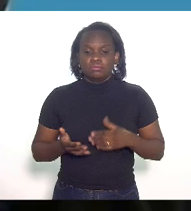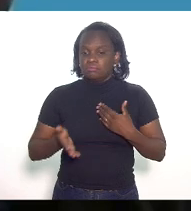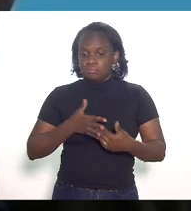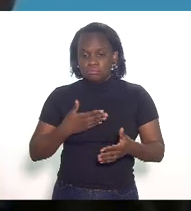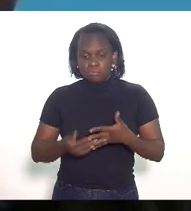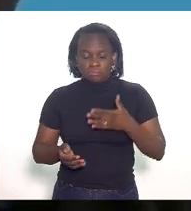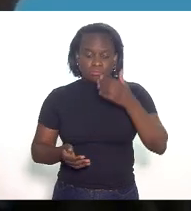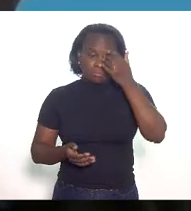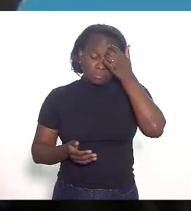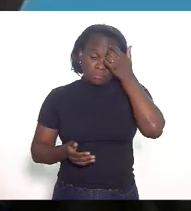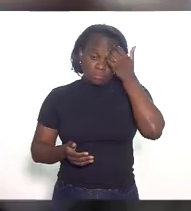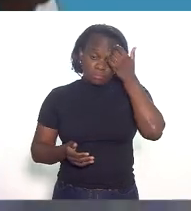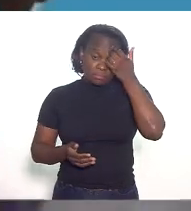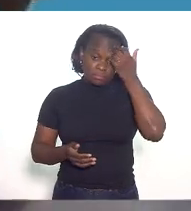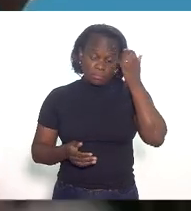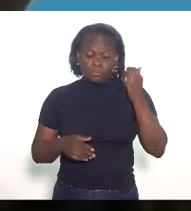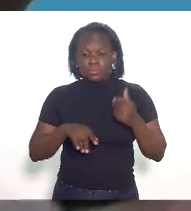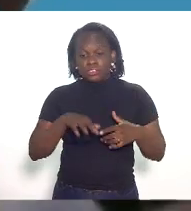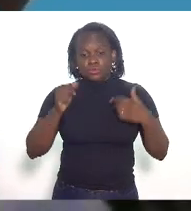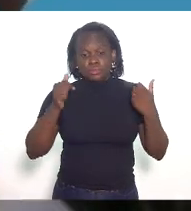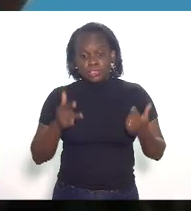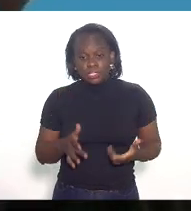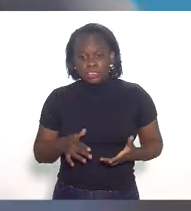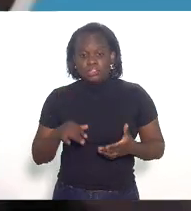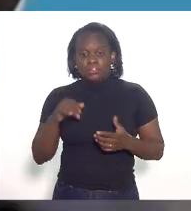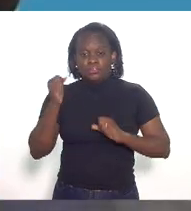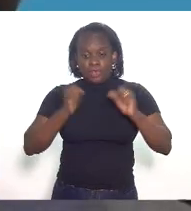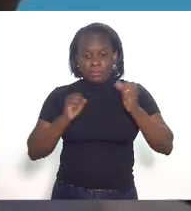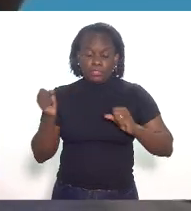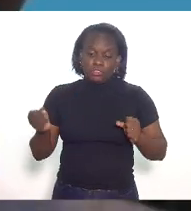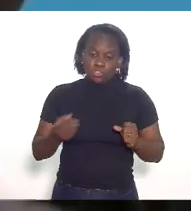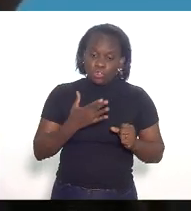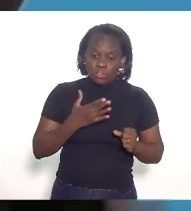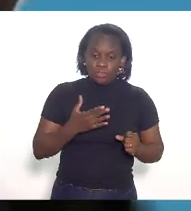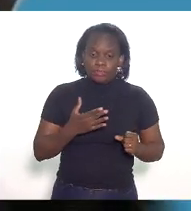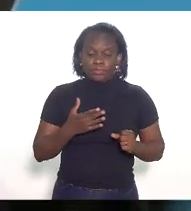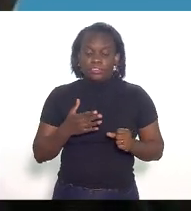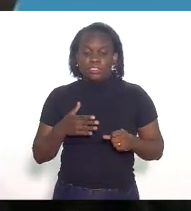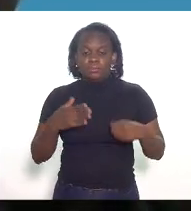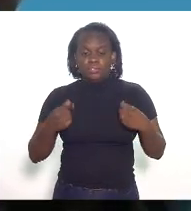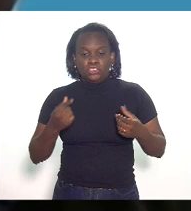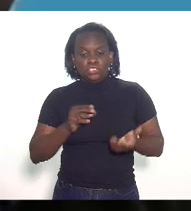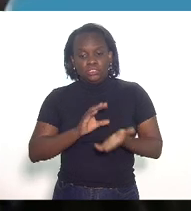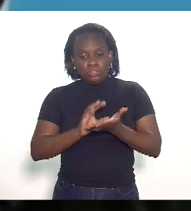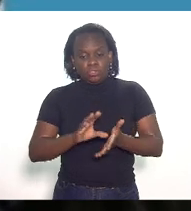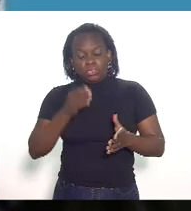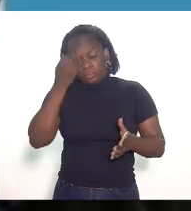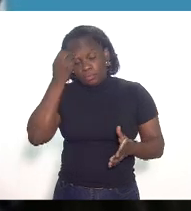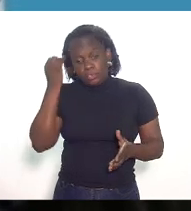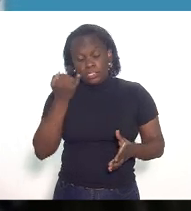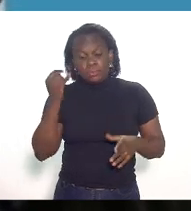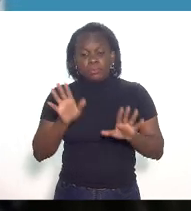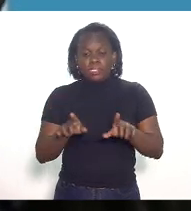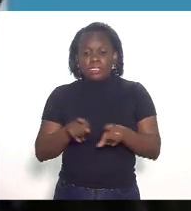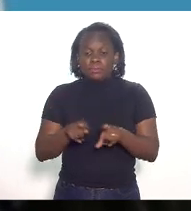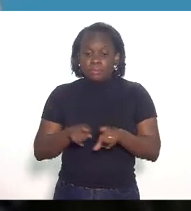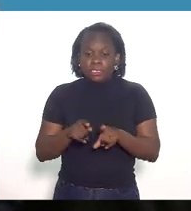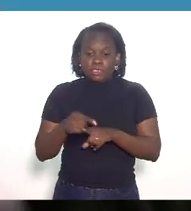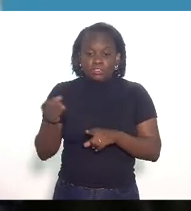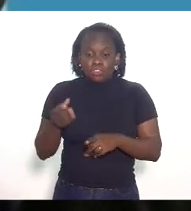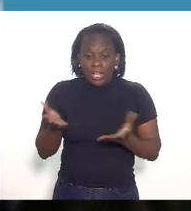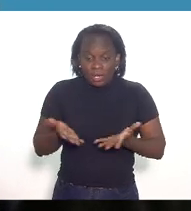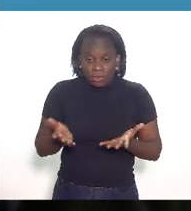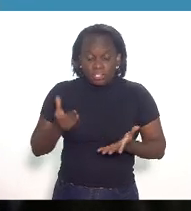faz se a gente está falando de uma térmica nova para existir esse volume é importante mas também é importante o volume atual